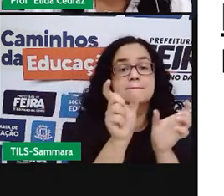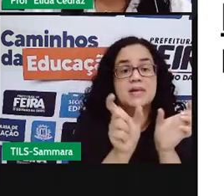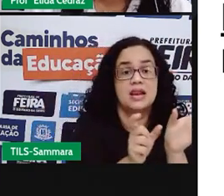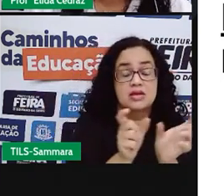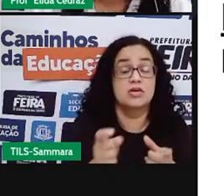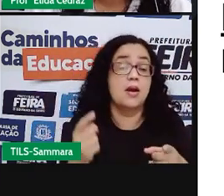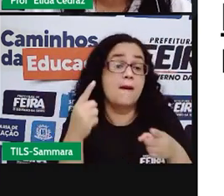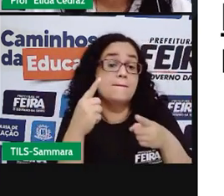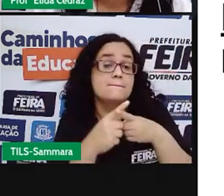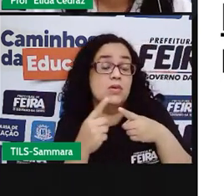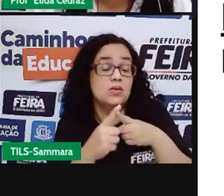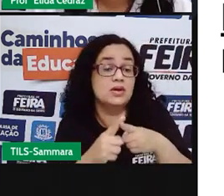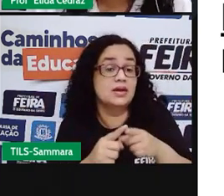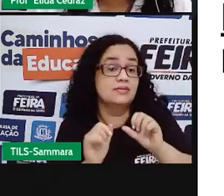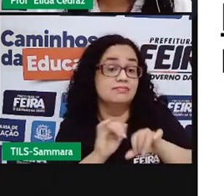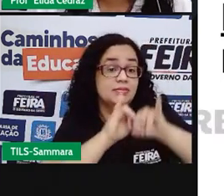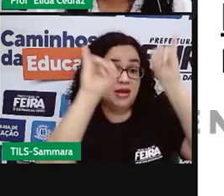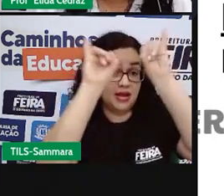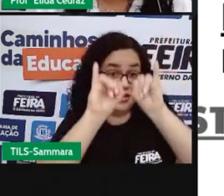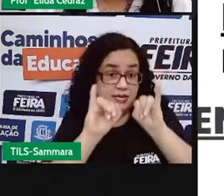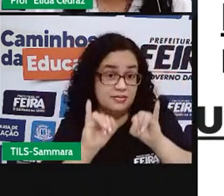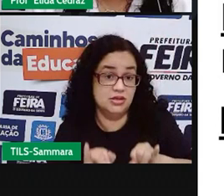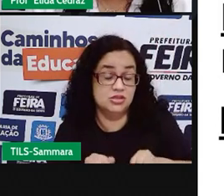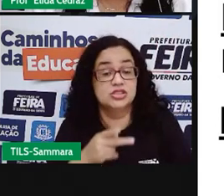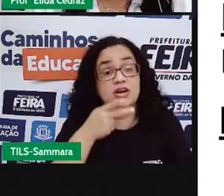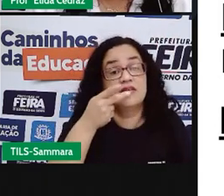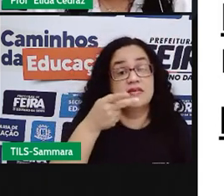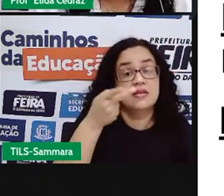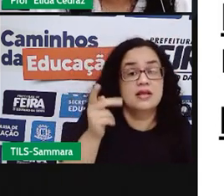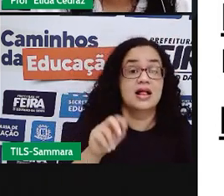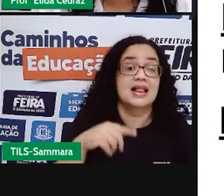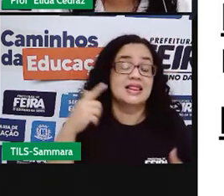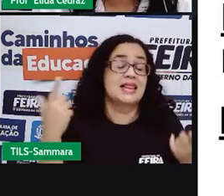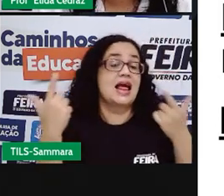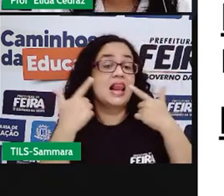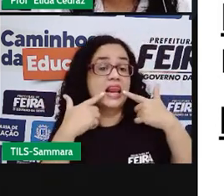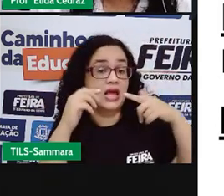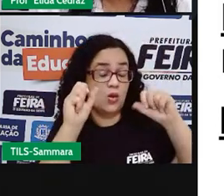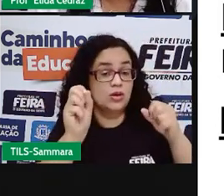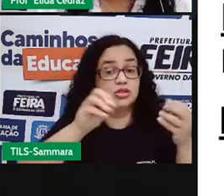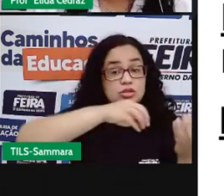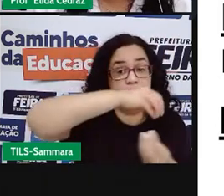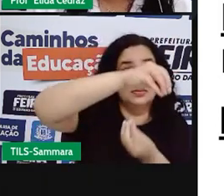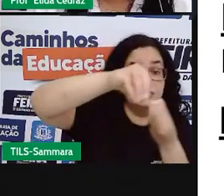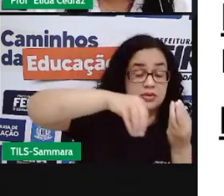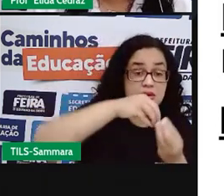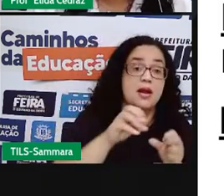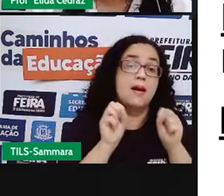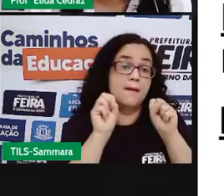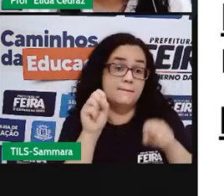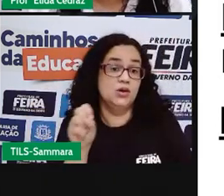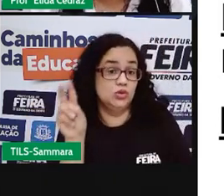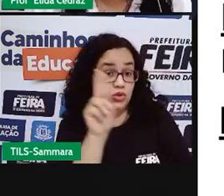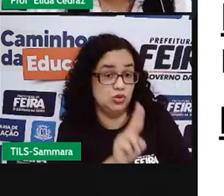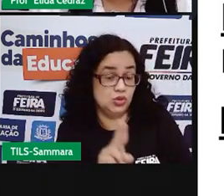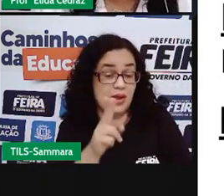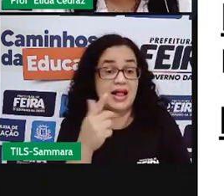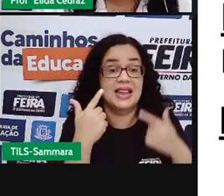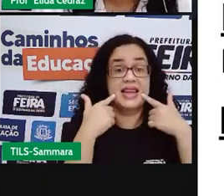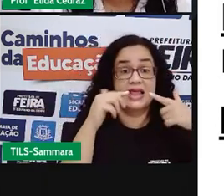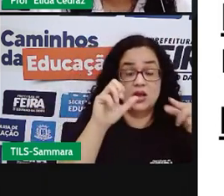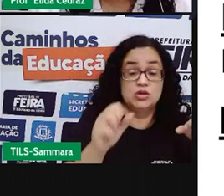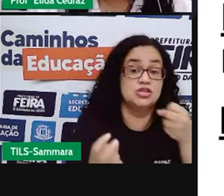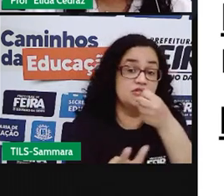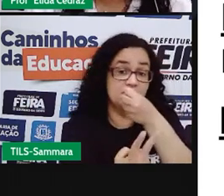porque a imagem já diz tudo. Na linguagem mista, ela vai utilizar a linguagem